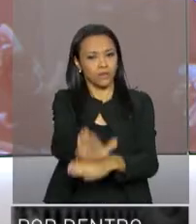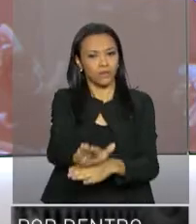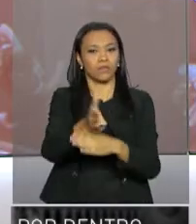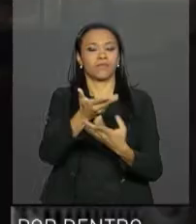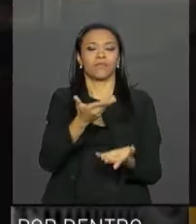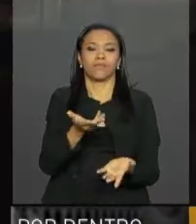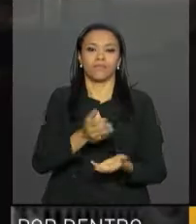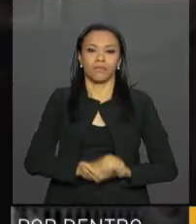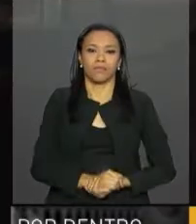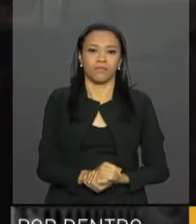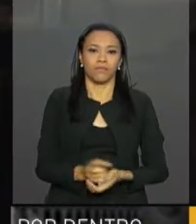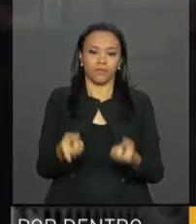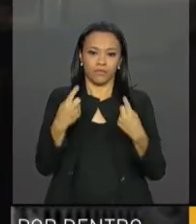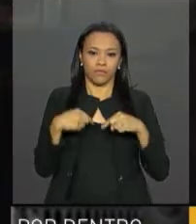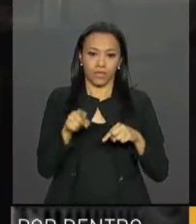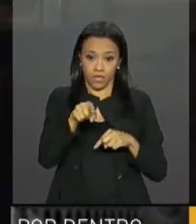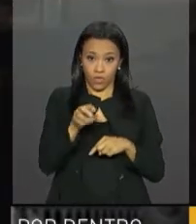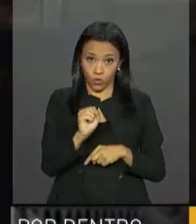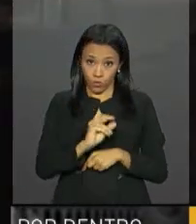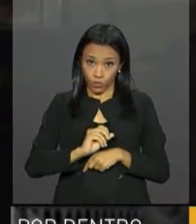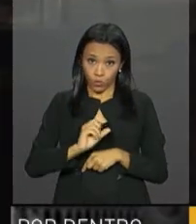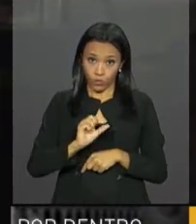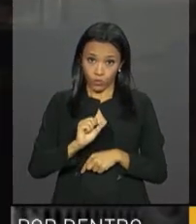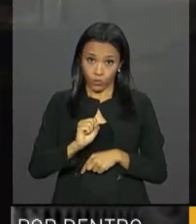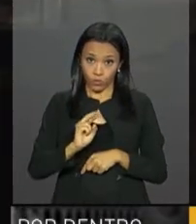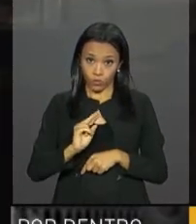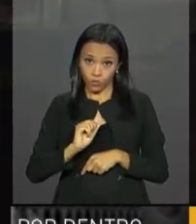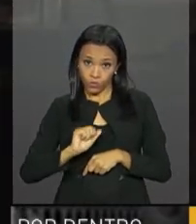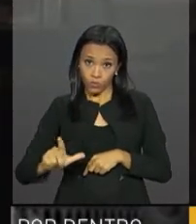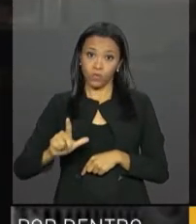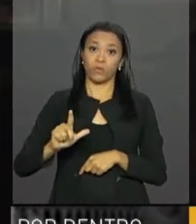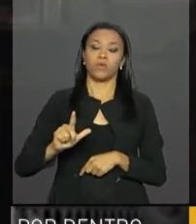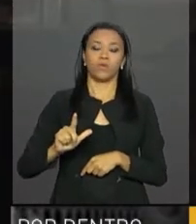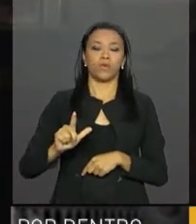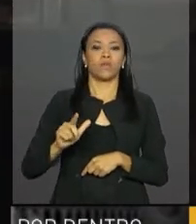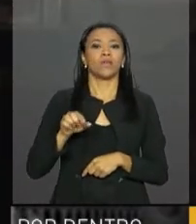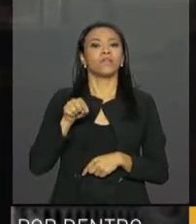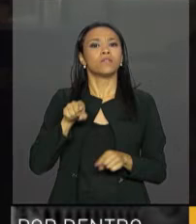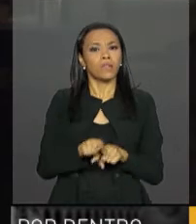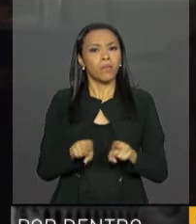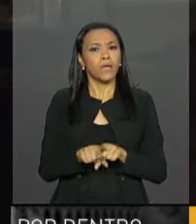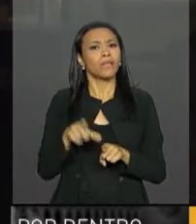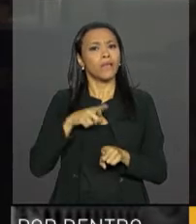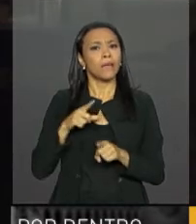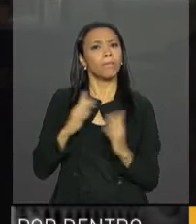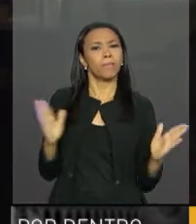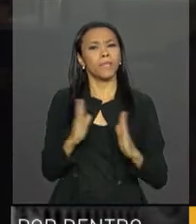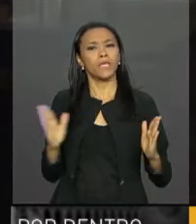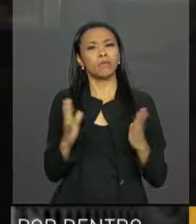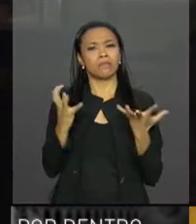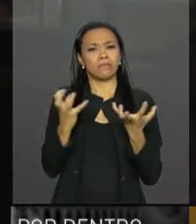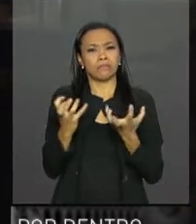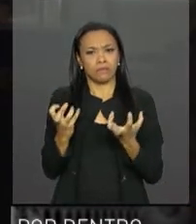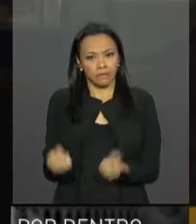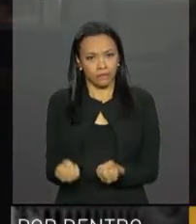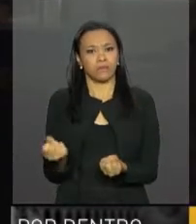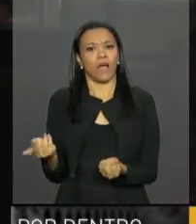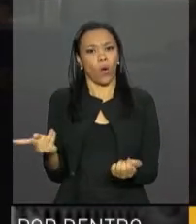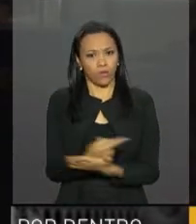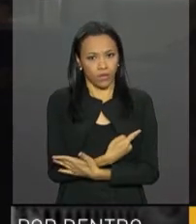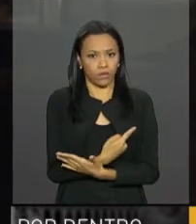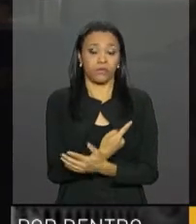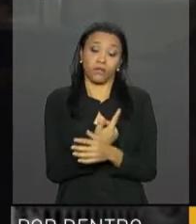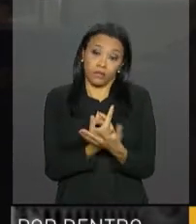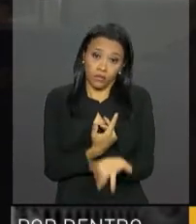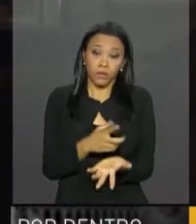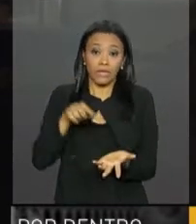No sul, existe também, fora do semiárido, existem períodos de seca prolongados. Então, nessas